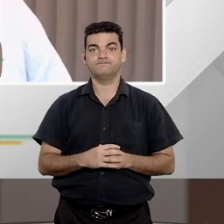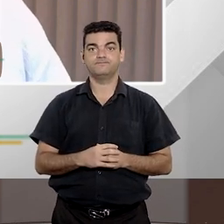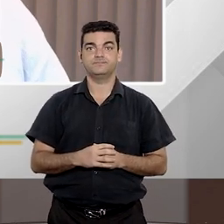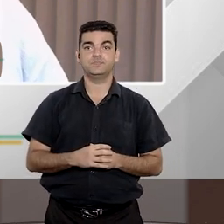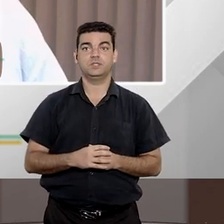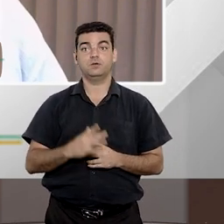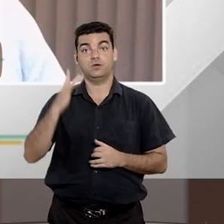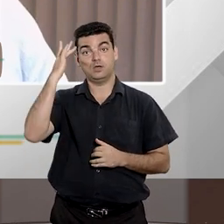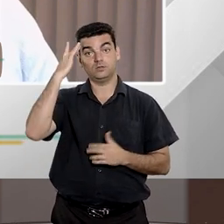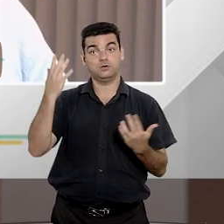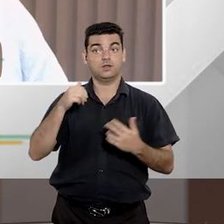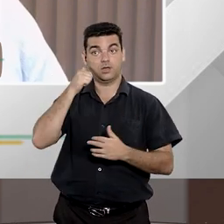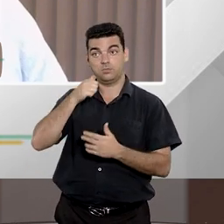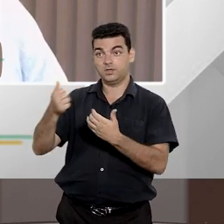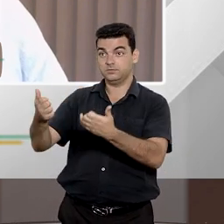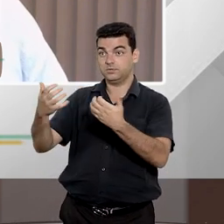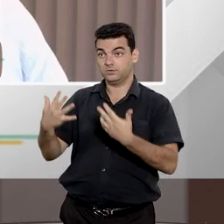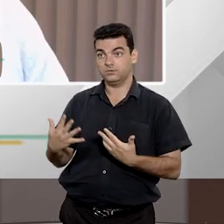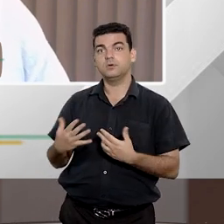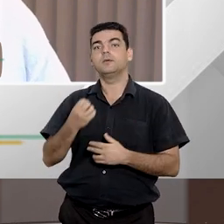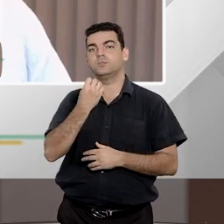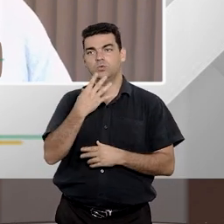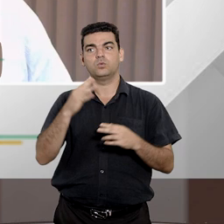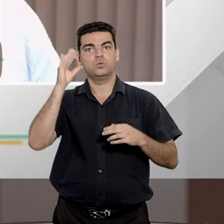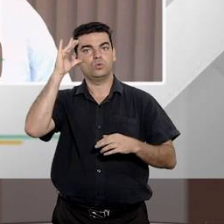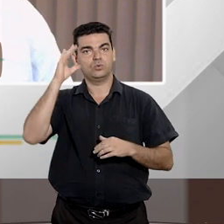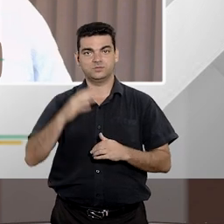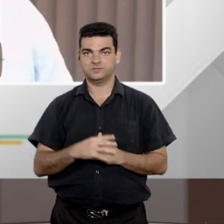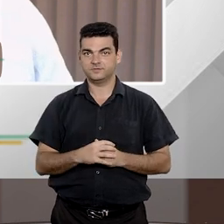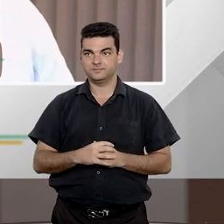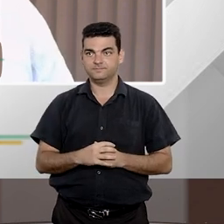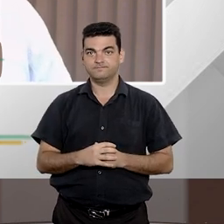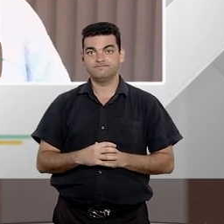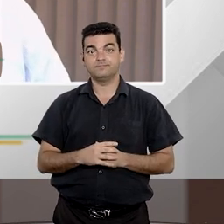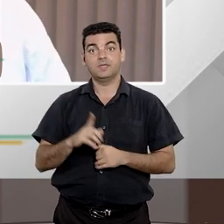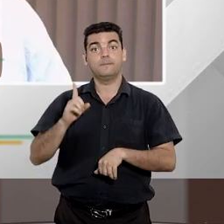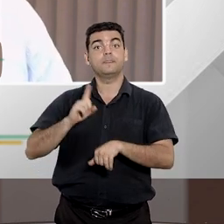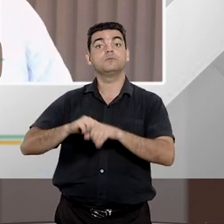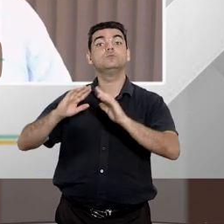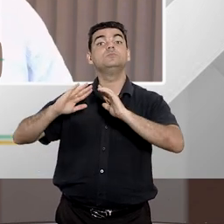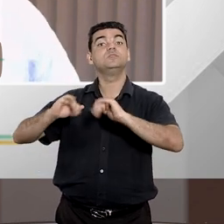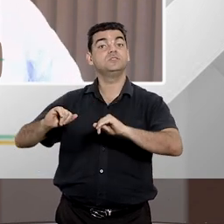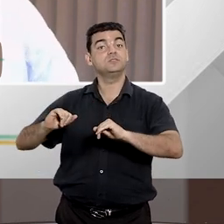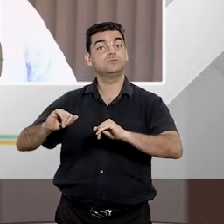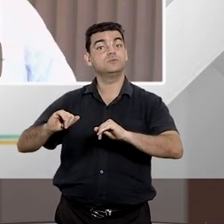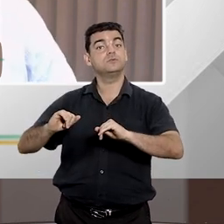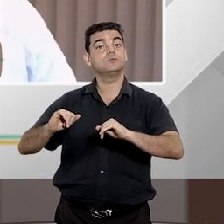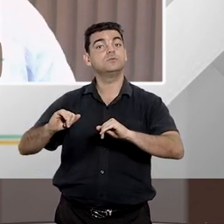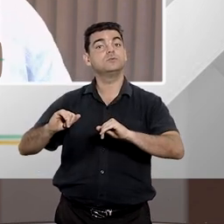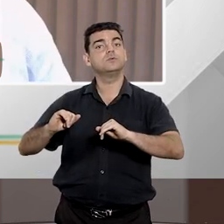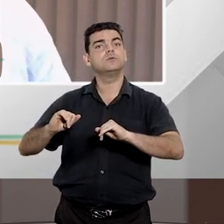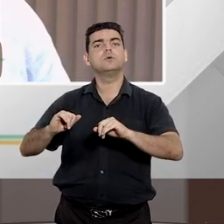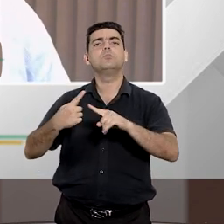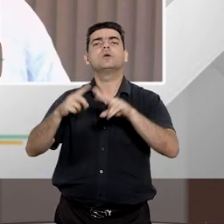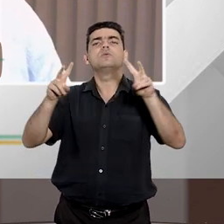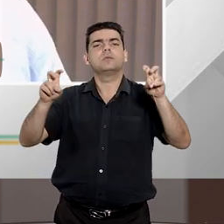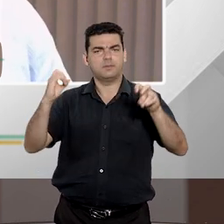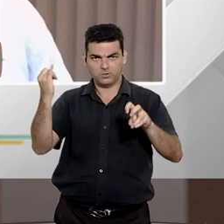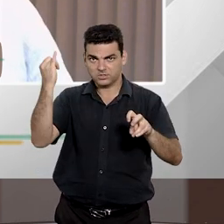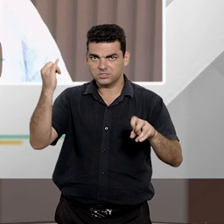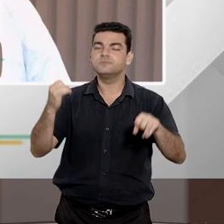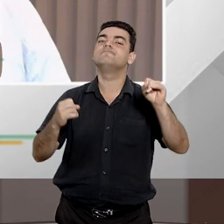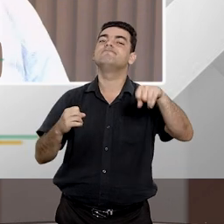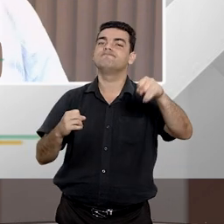diferenciação que a Priscila colocou aqui muito interessante causa de pedir e pedido qual a diferenciação? a causa de pedir